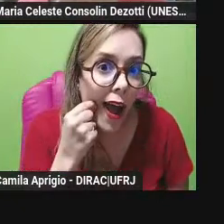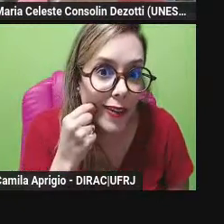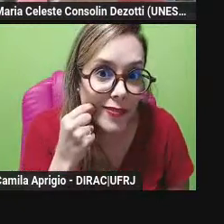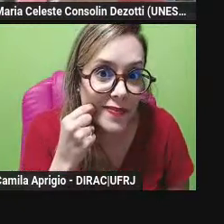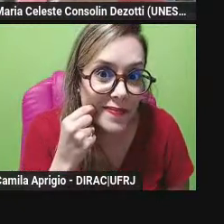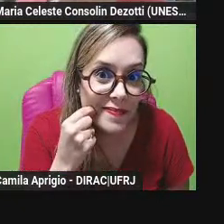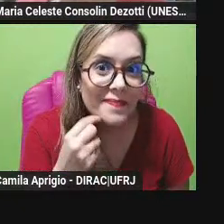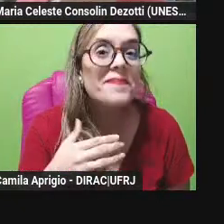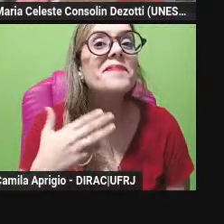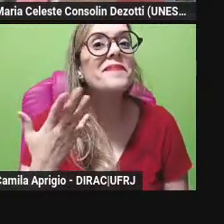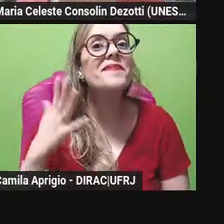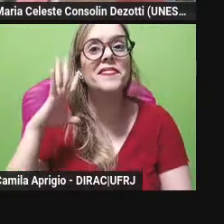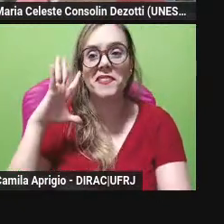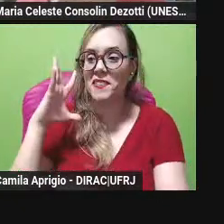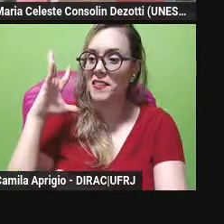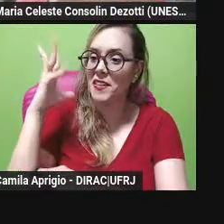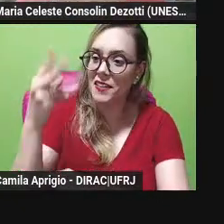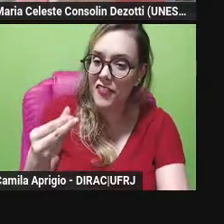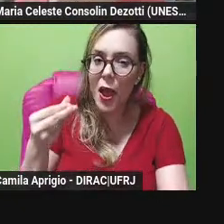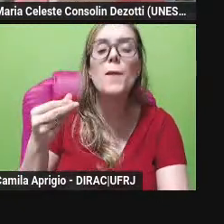narrativa que